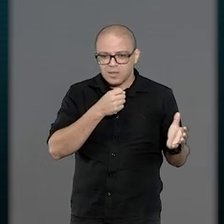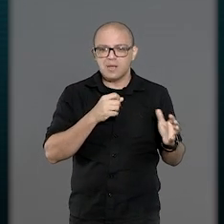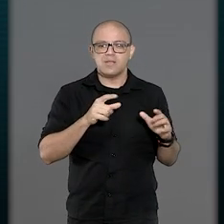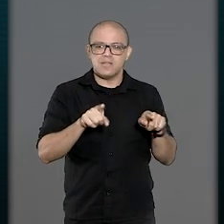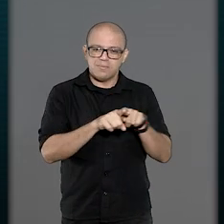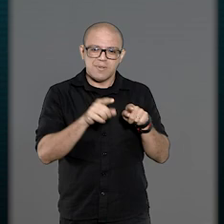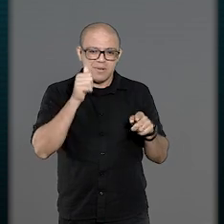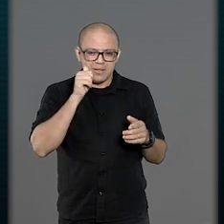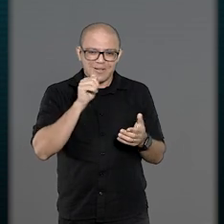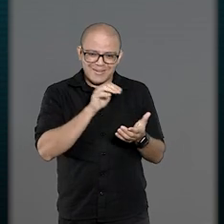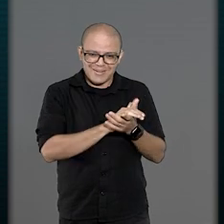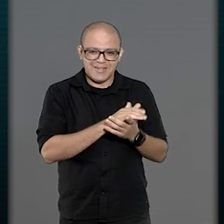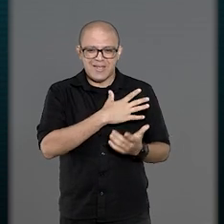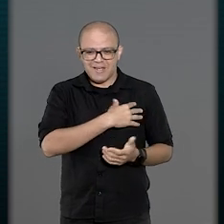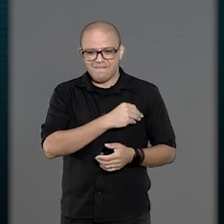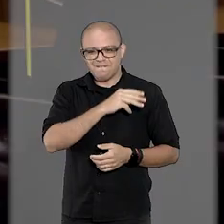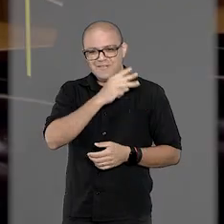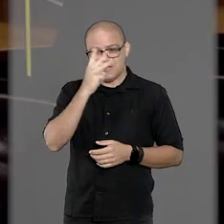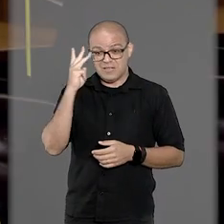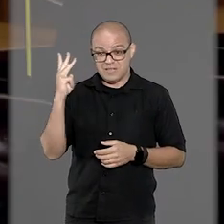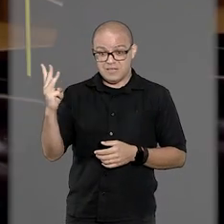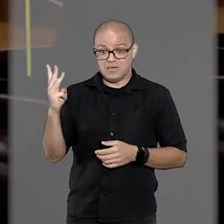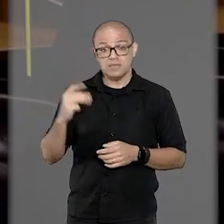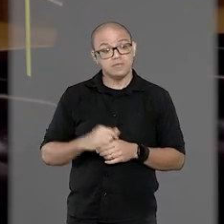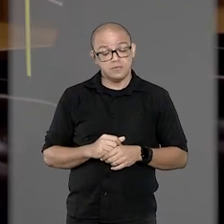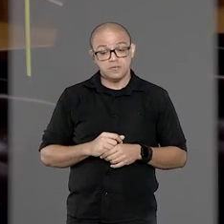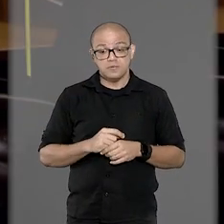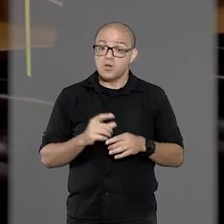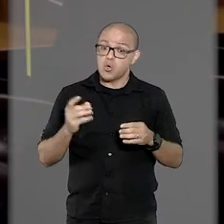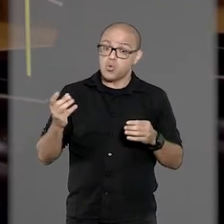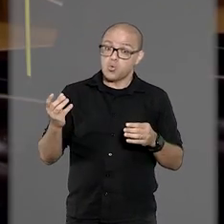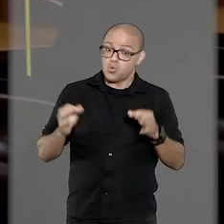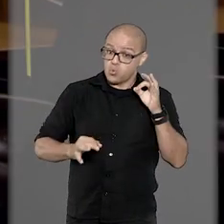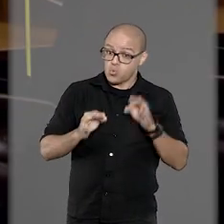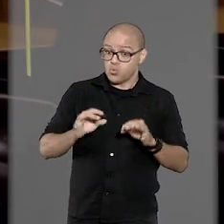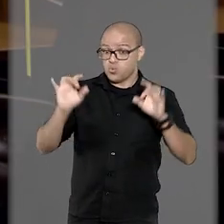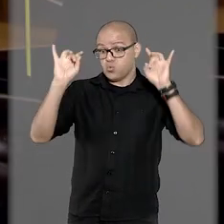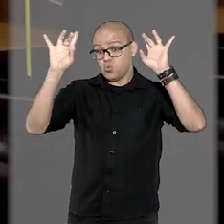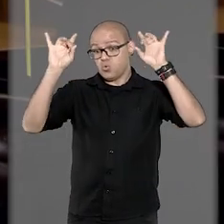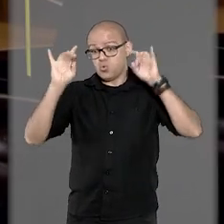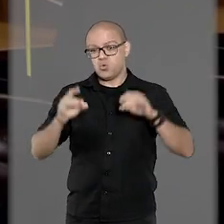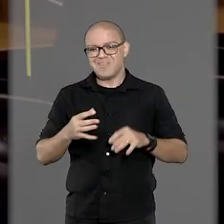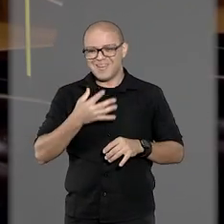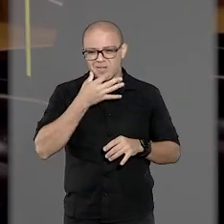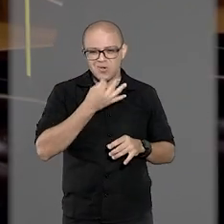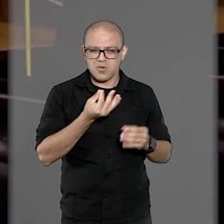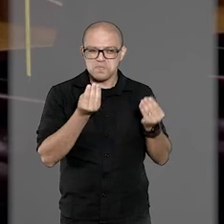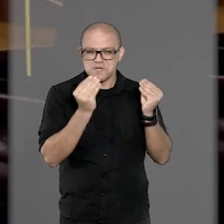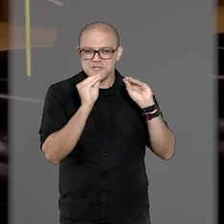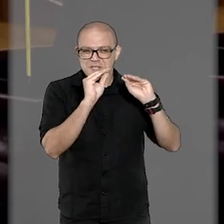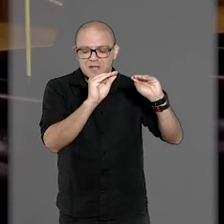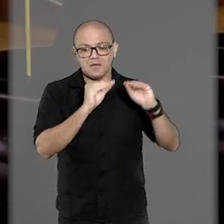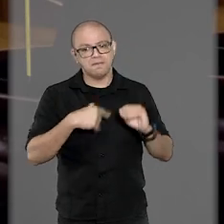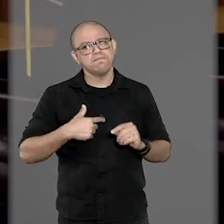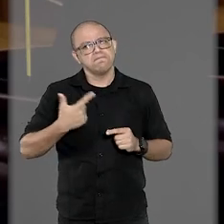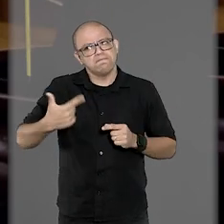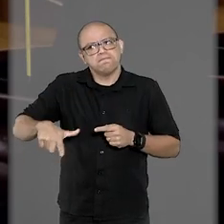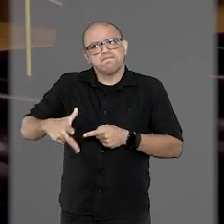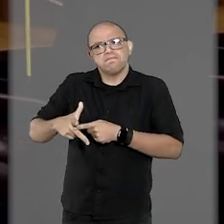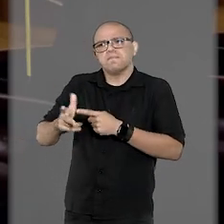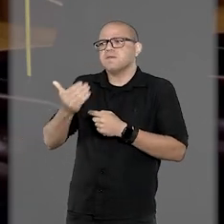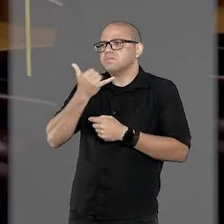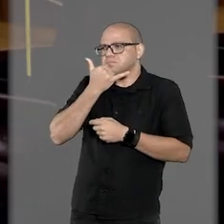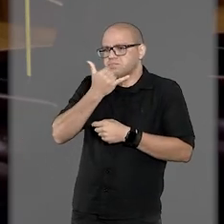Marieta Severo e as três filhas. No recurso especial, autor dos comentários alegou que havia se retratado